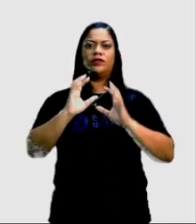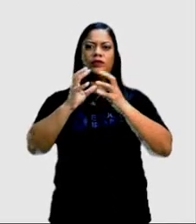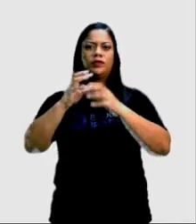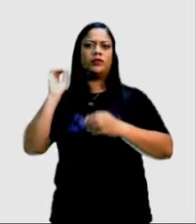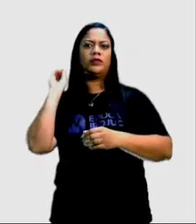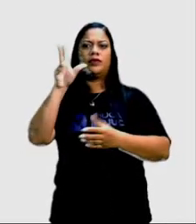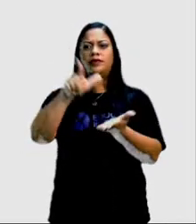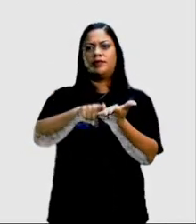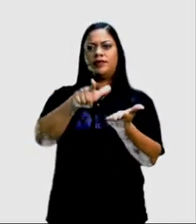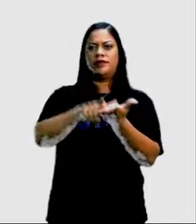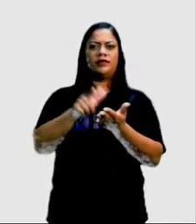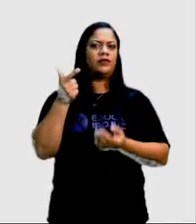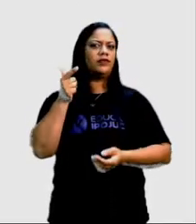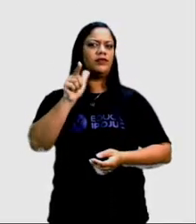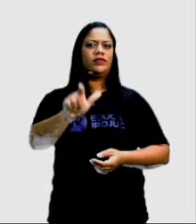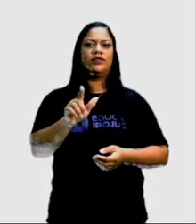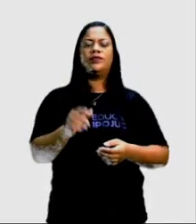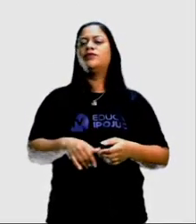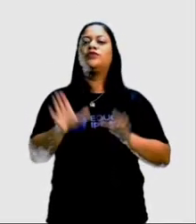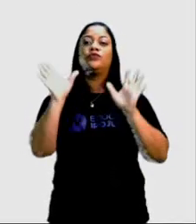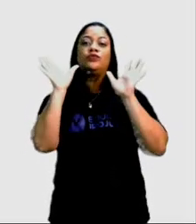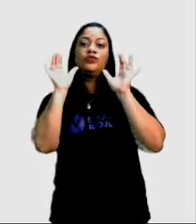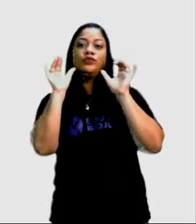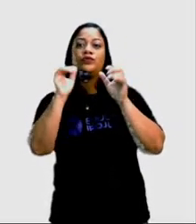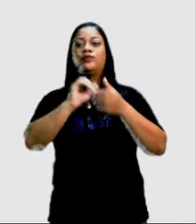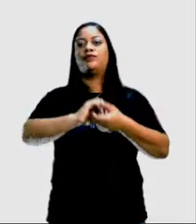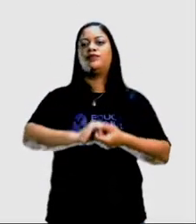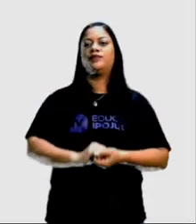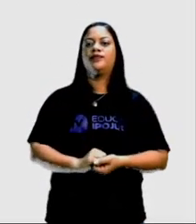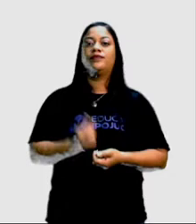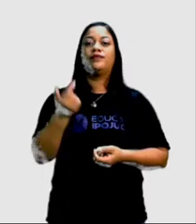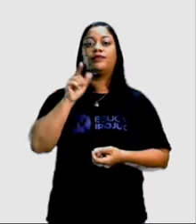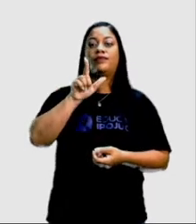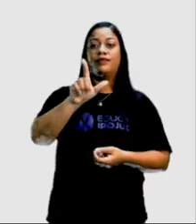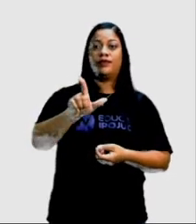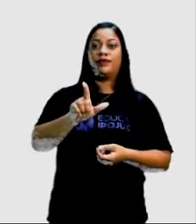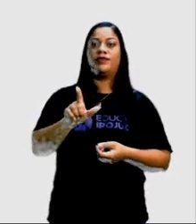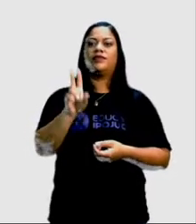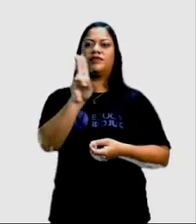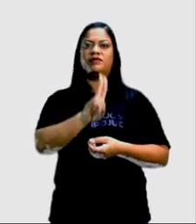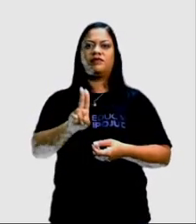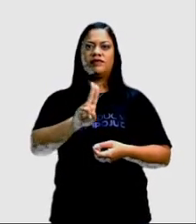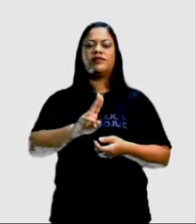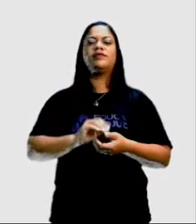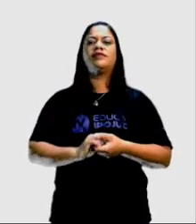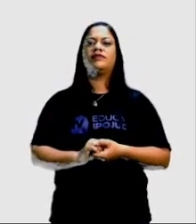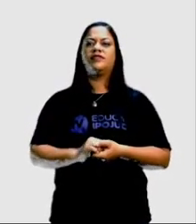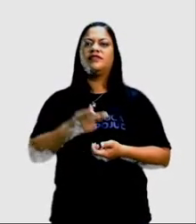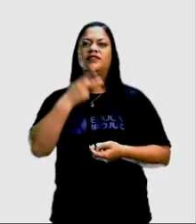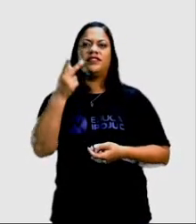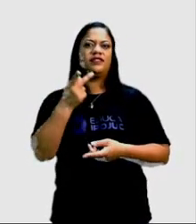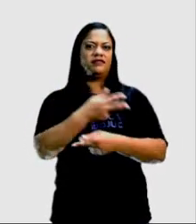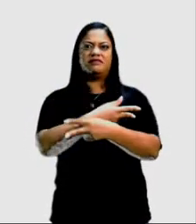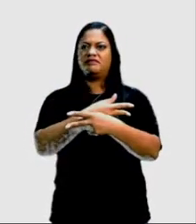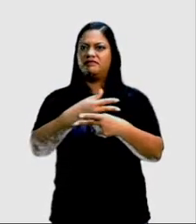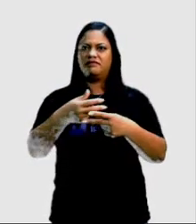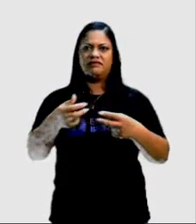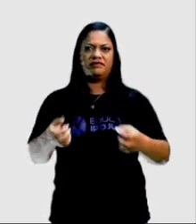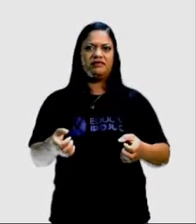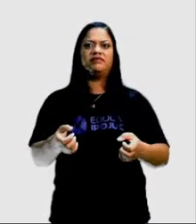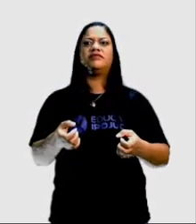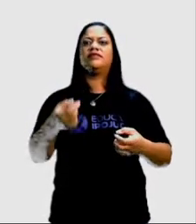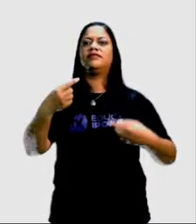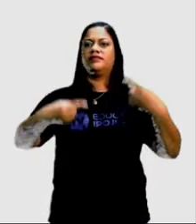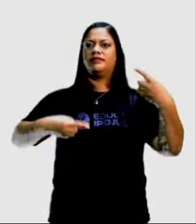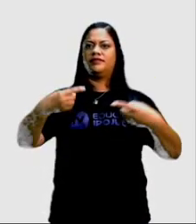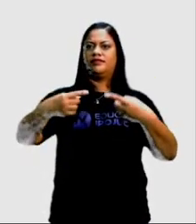de papel, o outro está avaiando. Aparentemente, outro colocando o dedo, provavelmente reclamando do que os